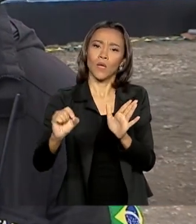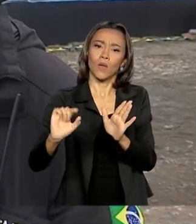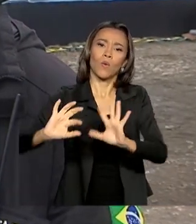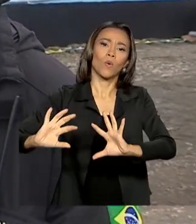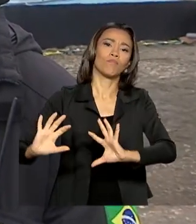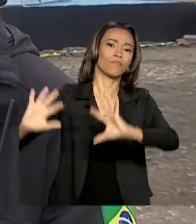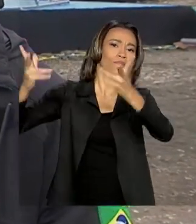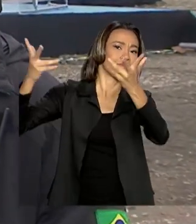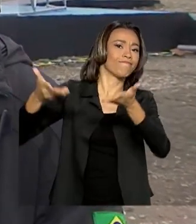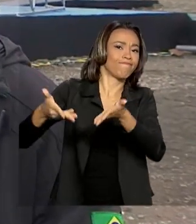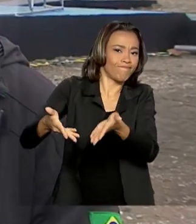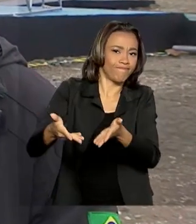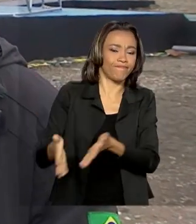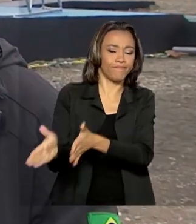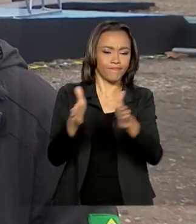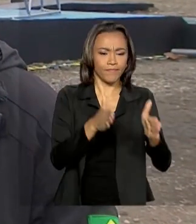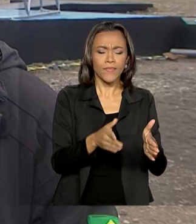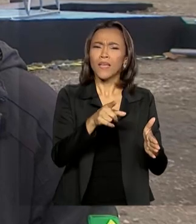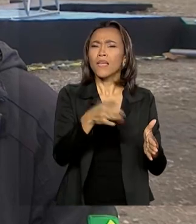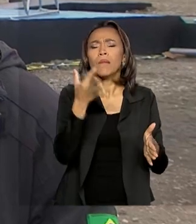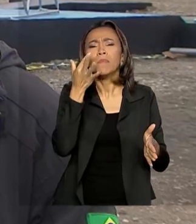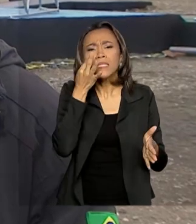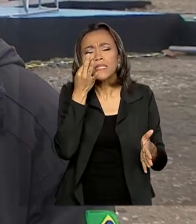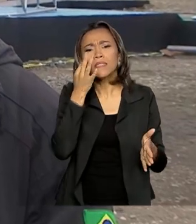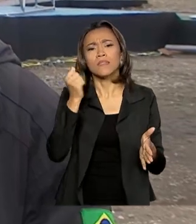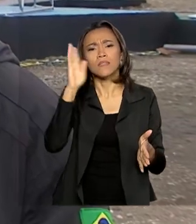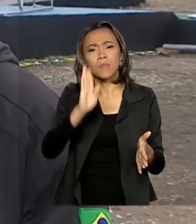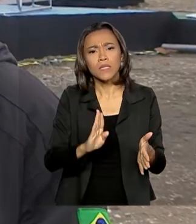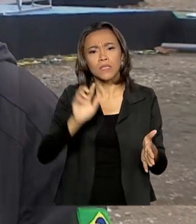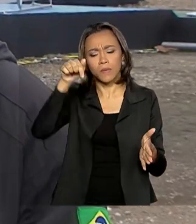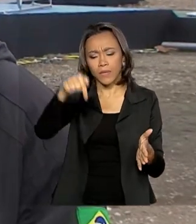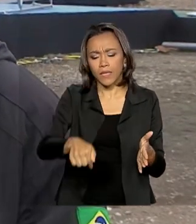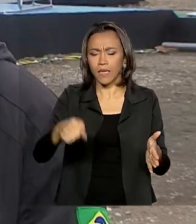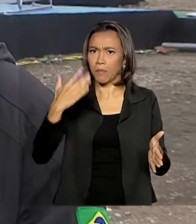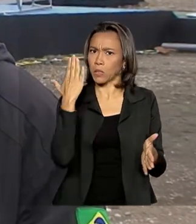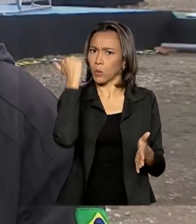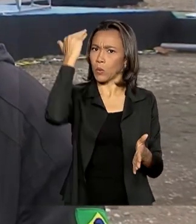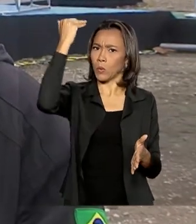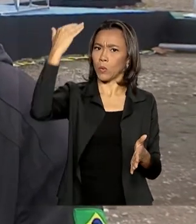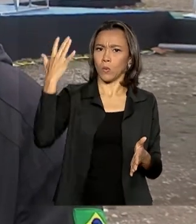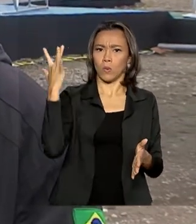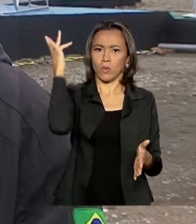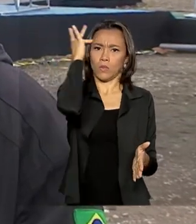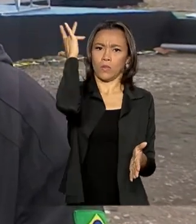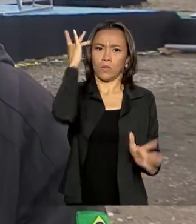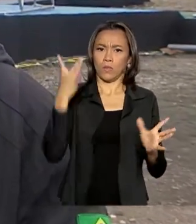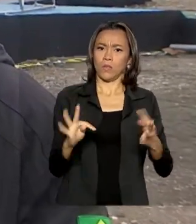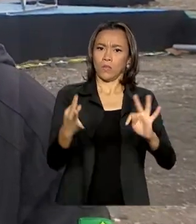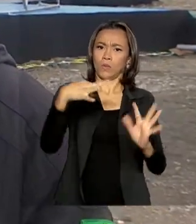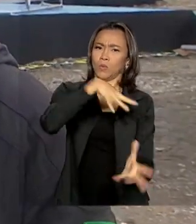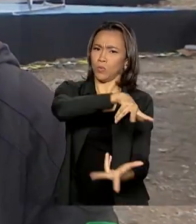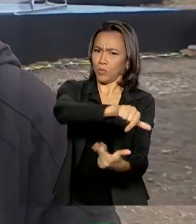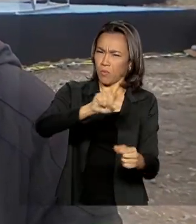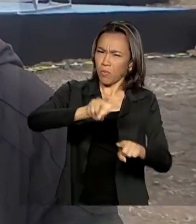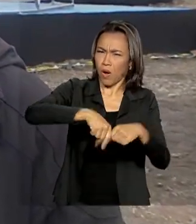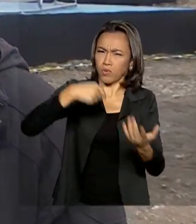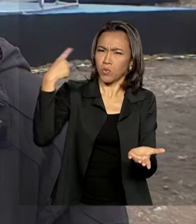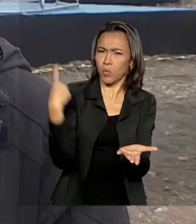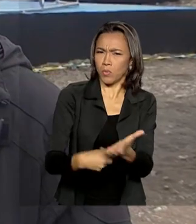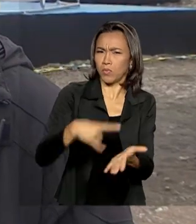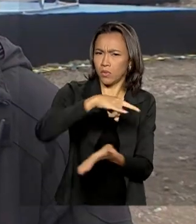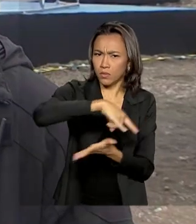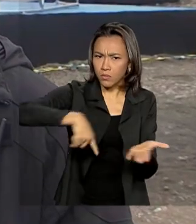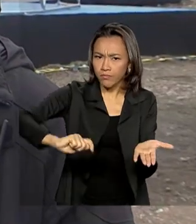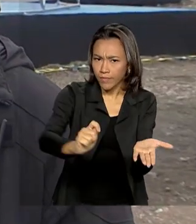E essa importância da presença brasileira, essa estação que é considerada uma das mais modernas do mundo, tem muita importância por conta do Tratado Antártico, né? Sim, sim.